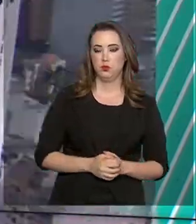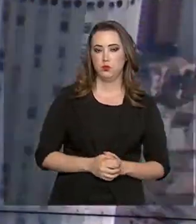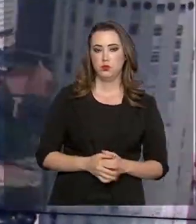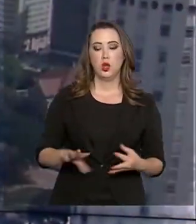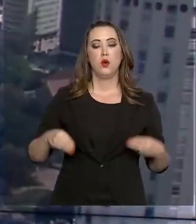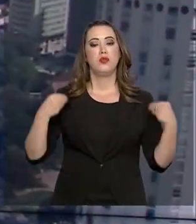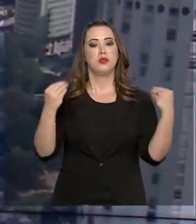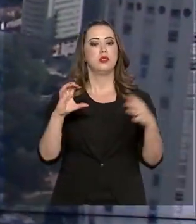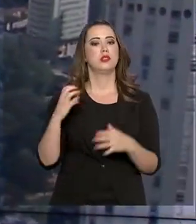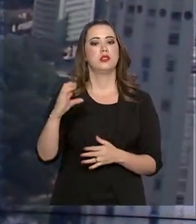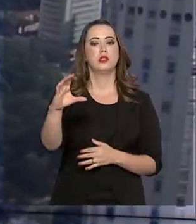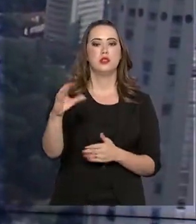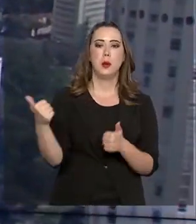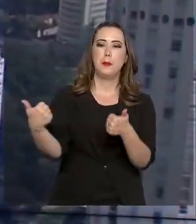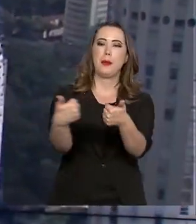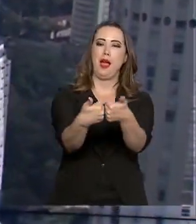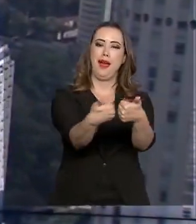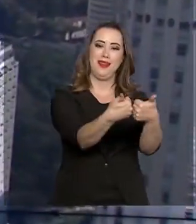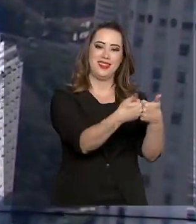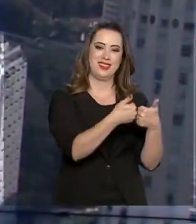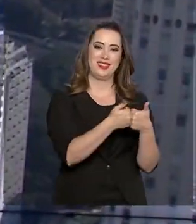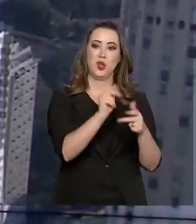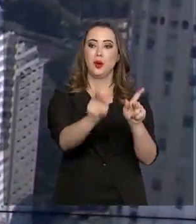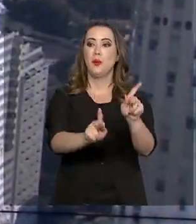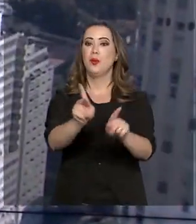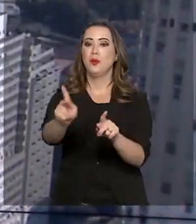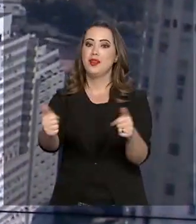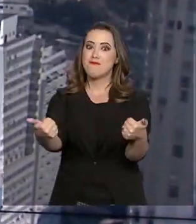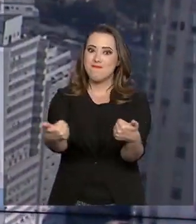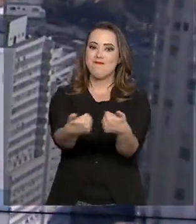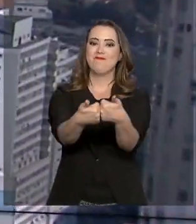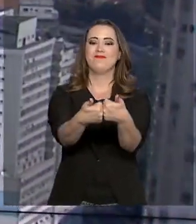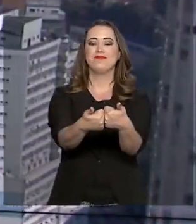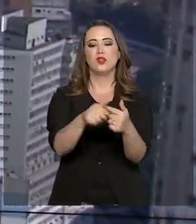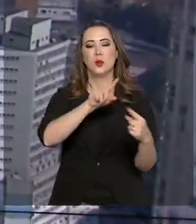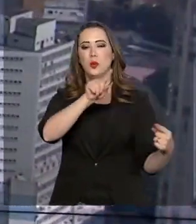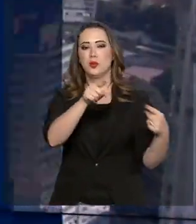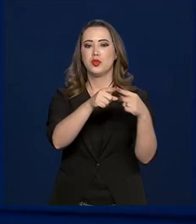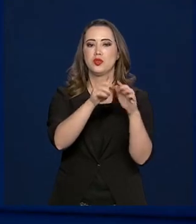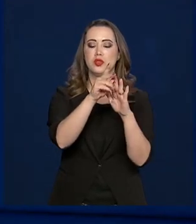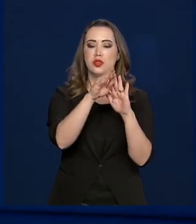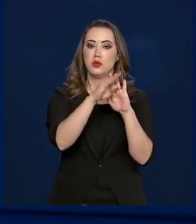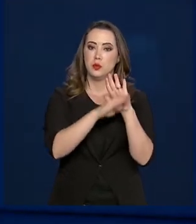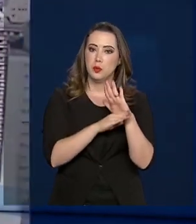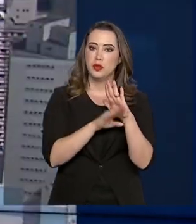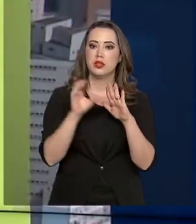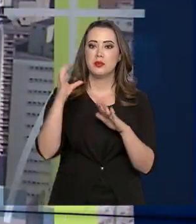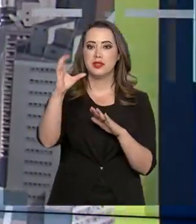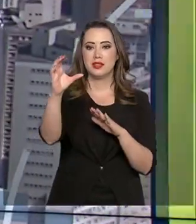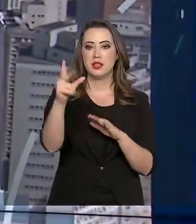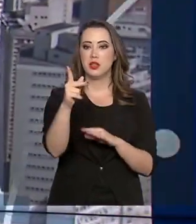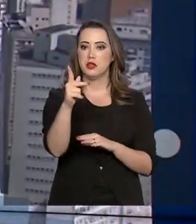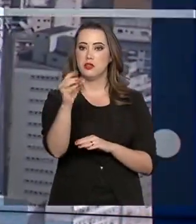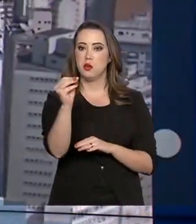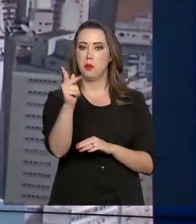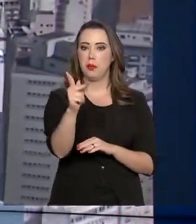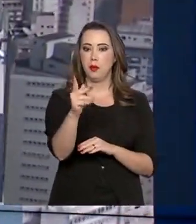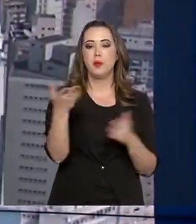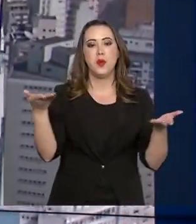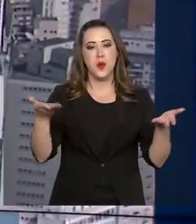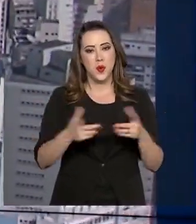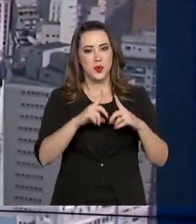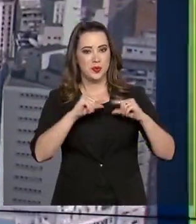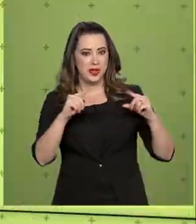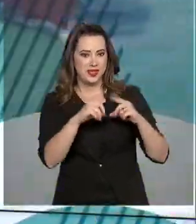Trazer a ciência para perto da população. Esse é o objetivo do programa Ciência Pop. Hoje foi a vez dos brasilenses